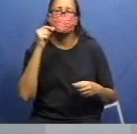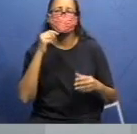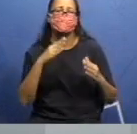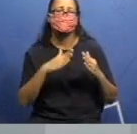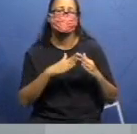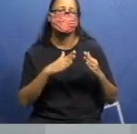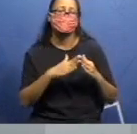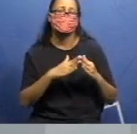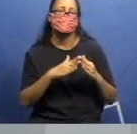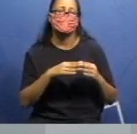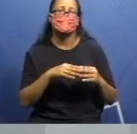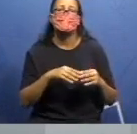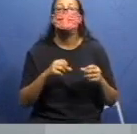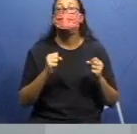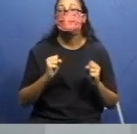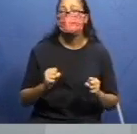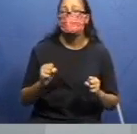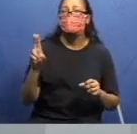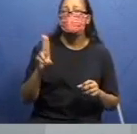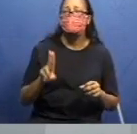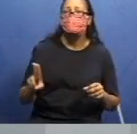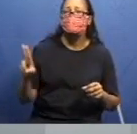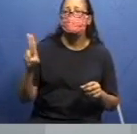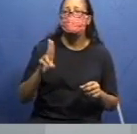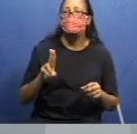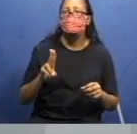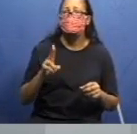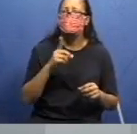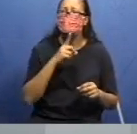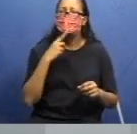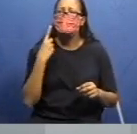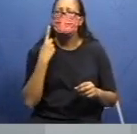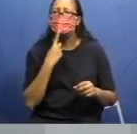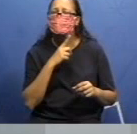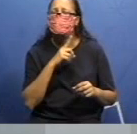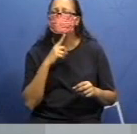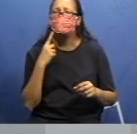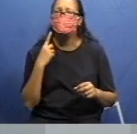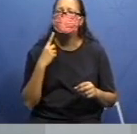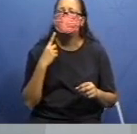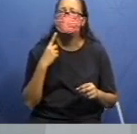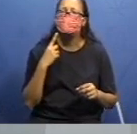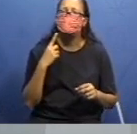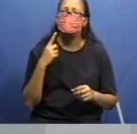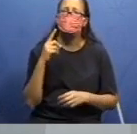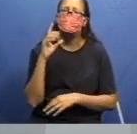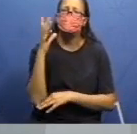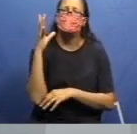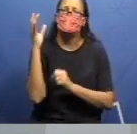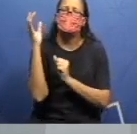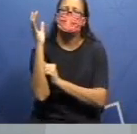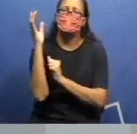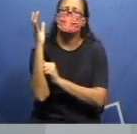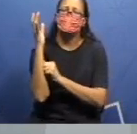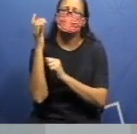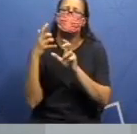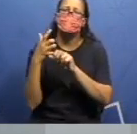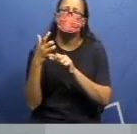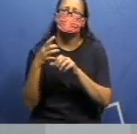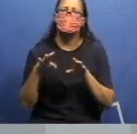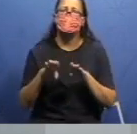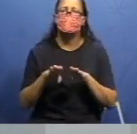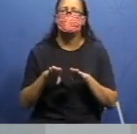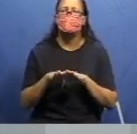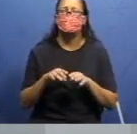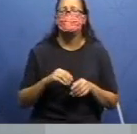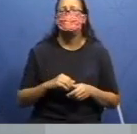Você pode usar dois palitinhos, dois galhinhos, duas coisas compridas, como se fossem mais ou menos os lápis. Tudo bem?